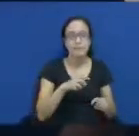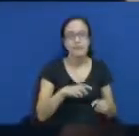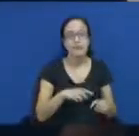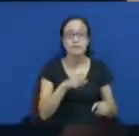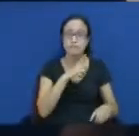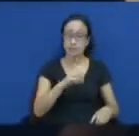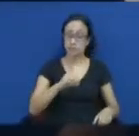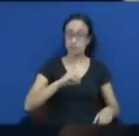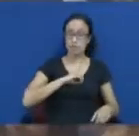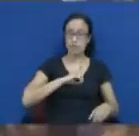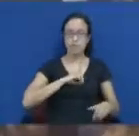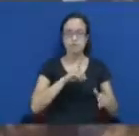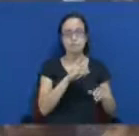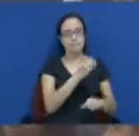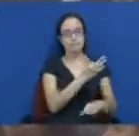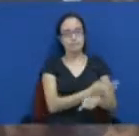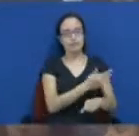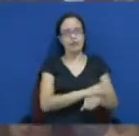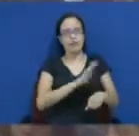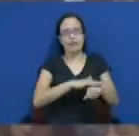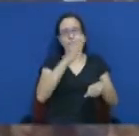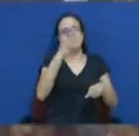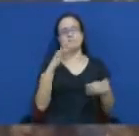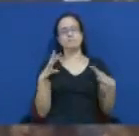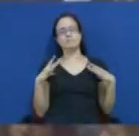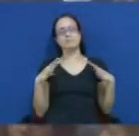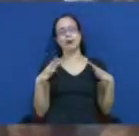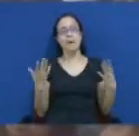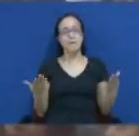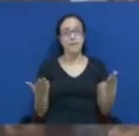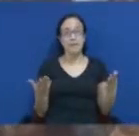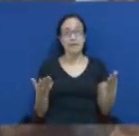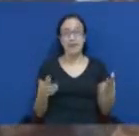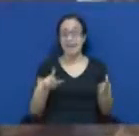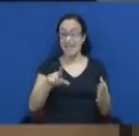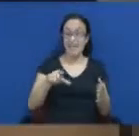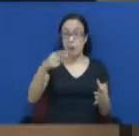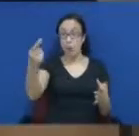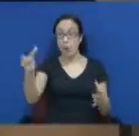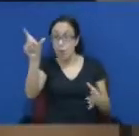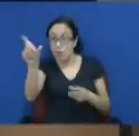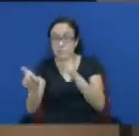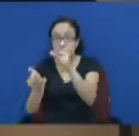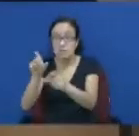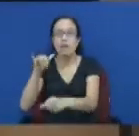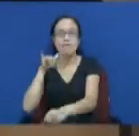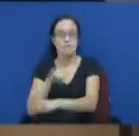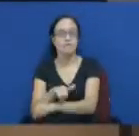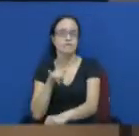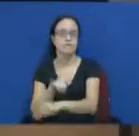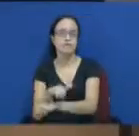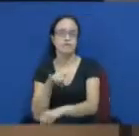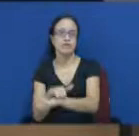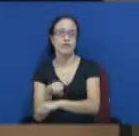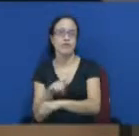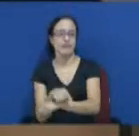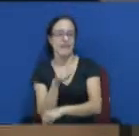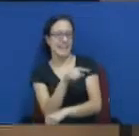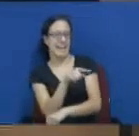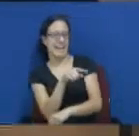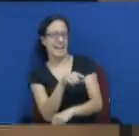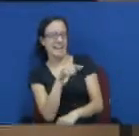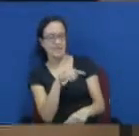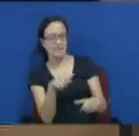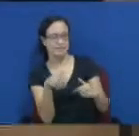é que os faltosos estão, inclusive, tirando sarro dos trabalhadores assíduos, porque parece que o governo fez uma